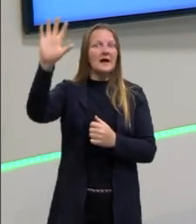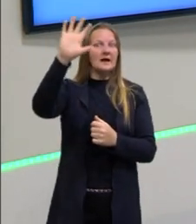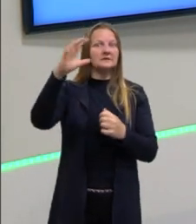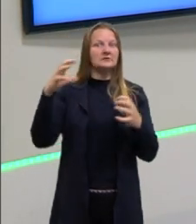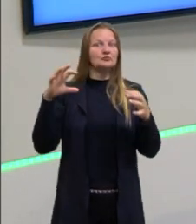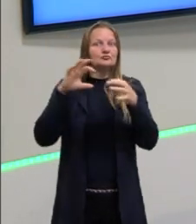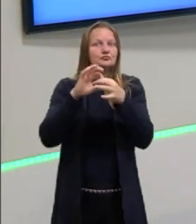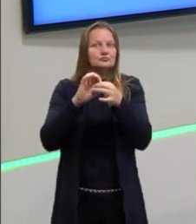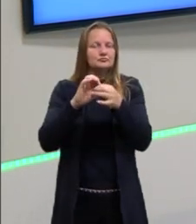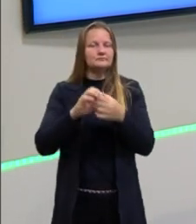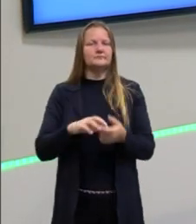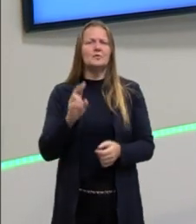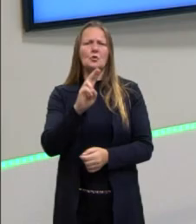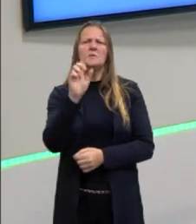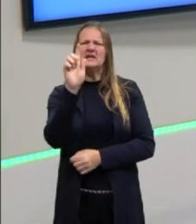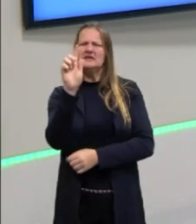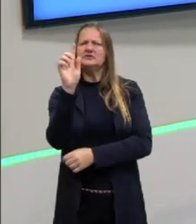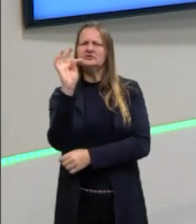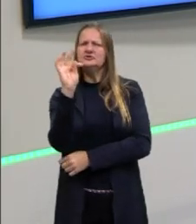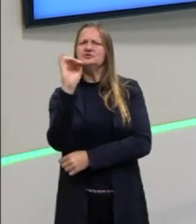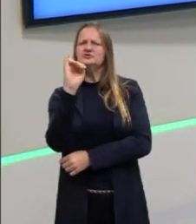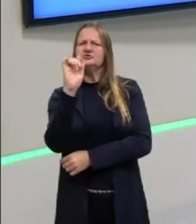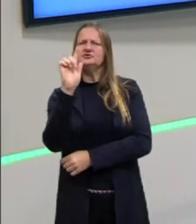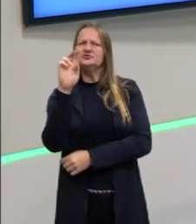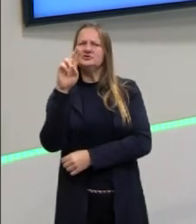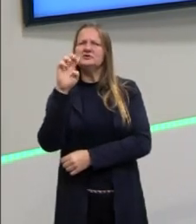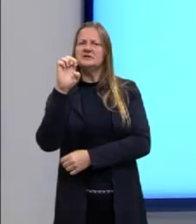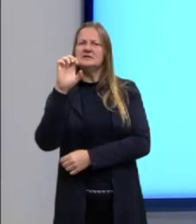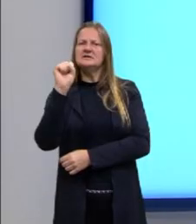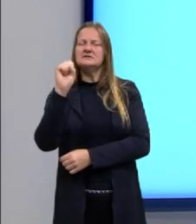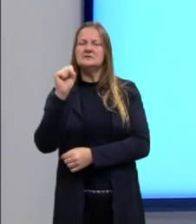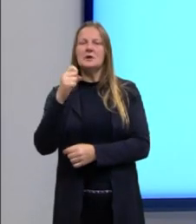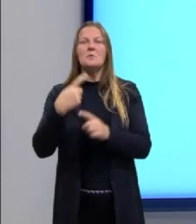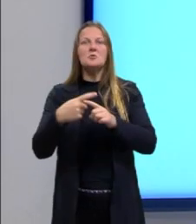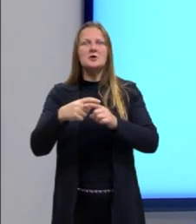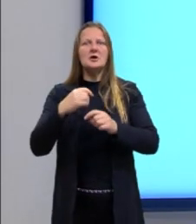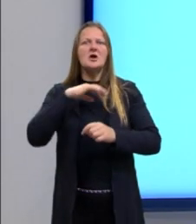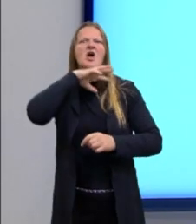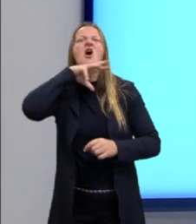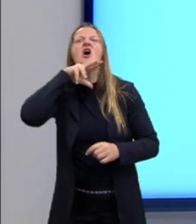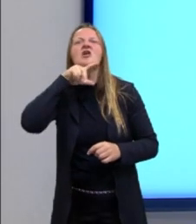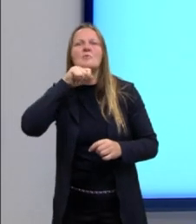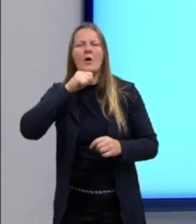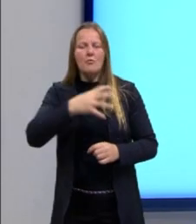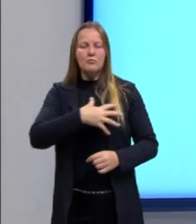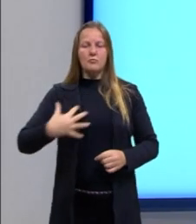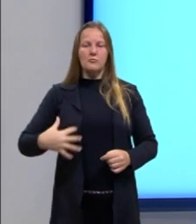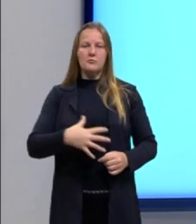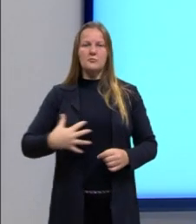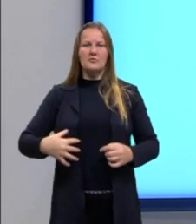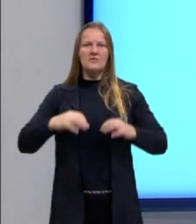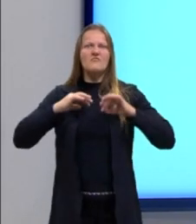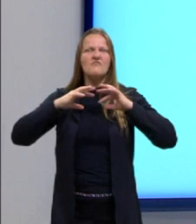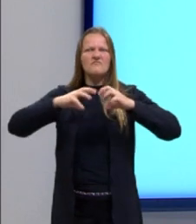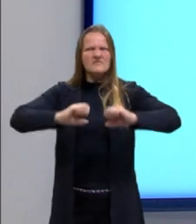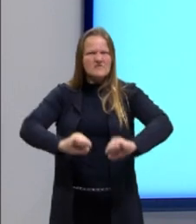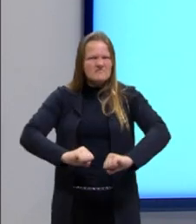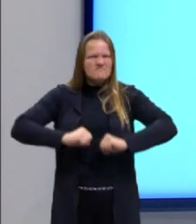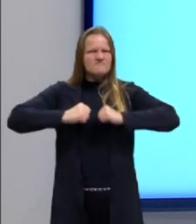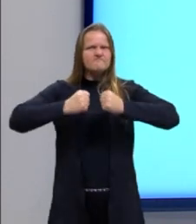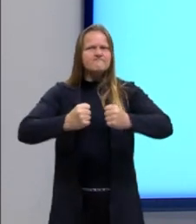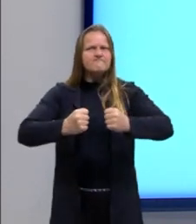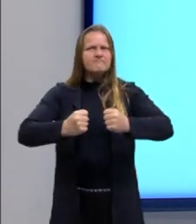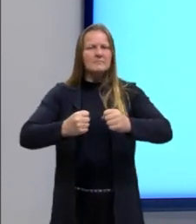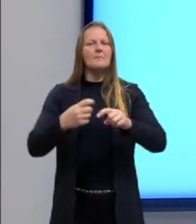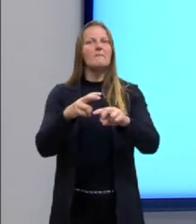os tigres asiáticos. Recebe o nome de tigre asiático justamente por causa da força desse animal, né, essas questões aí, tá? Vamos passar então